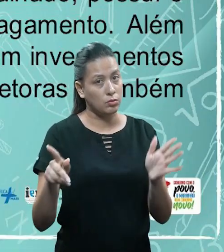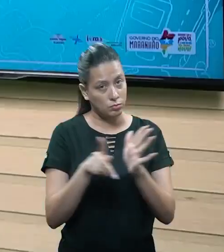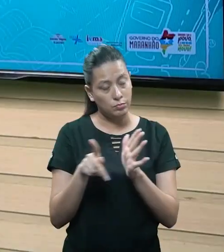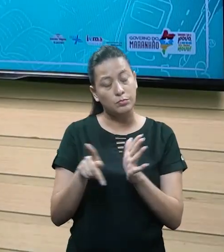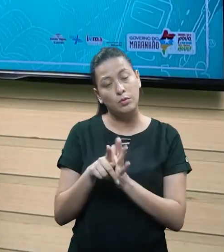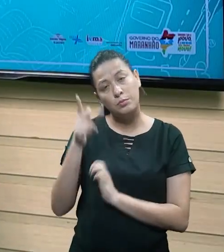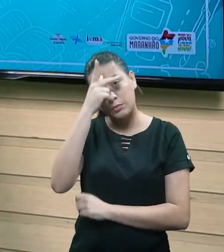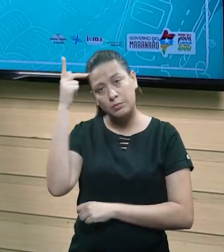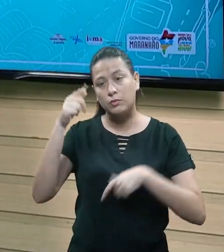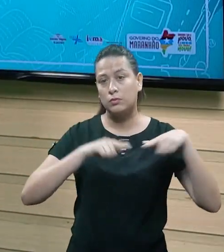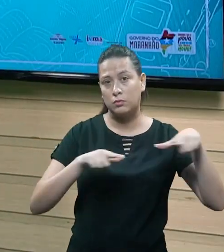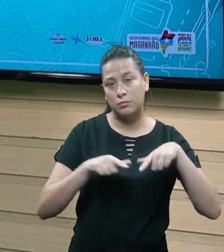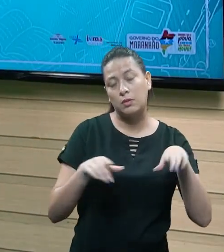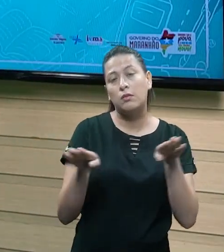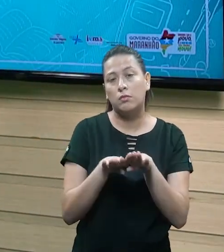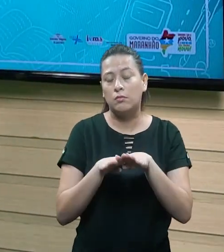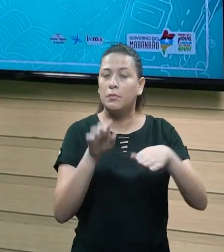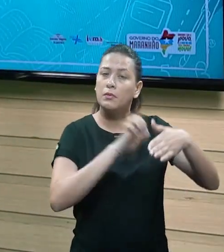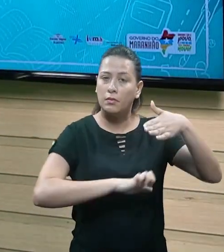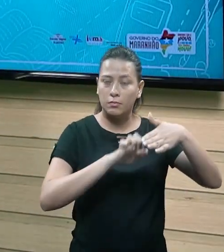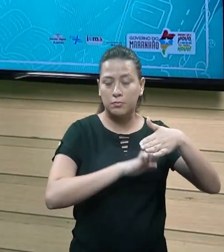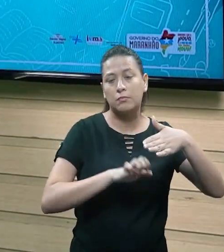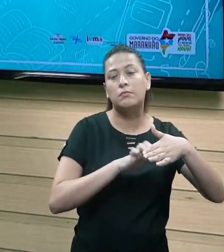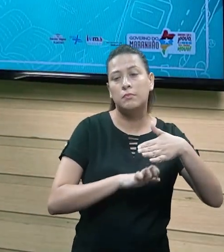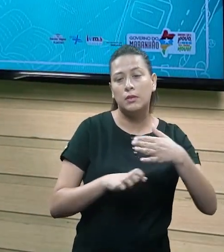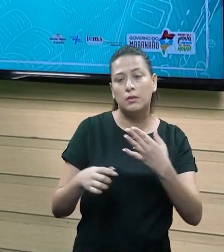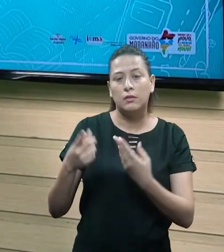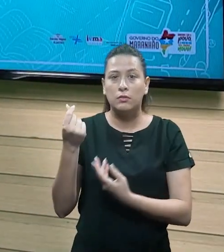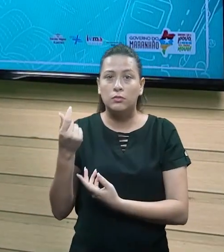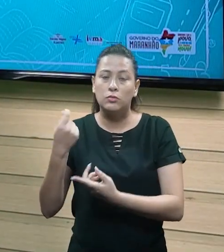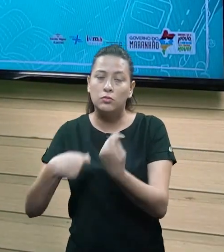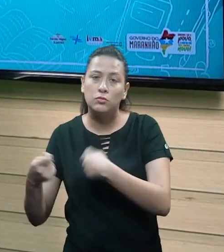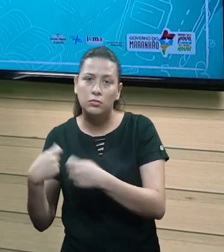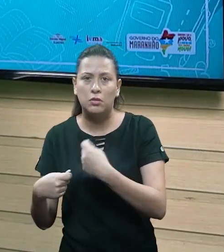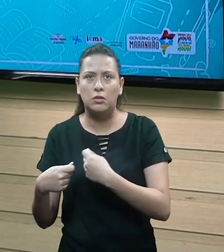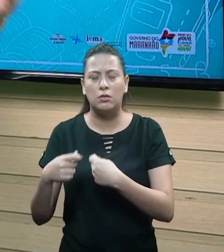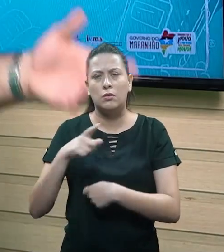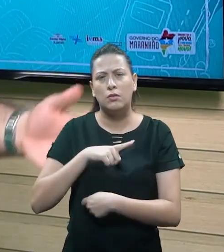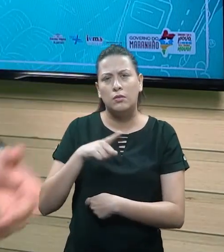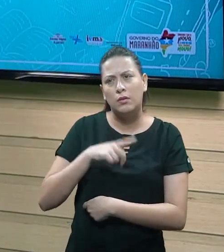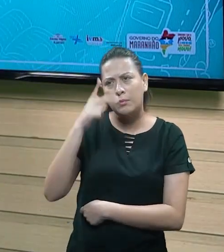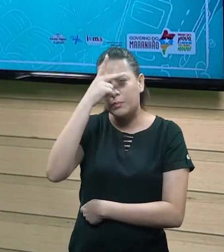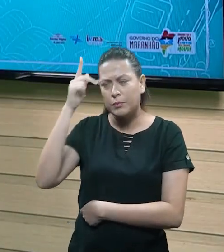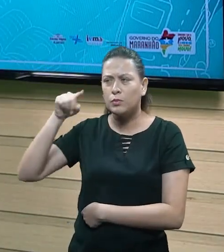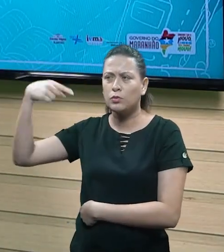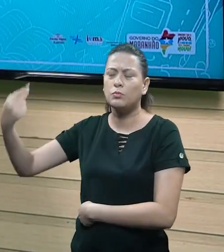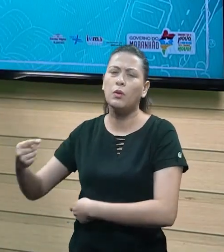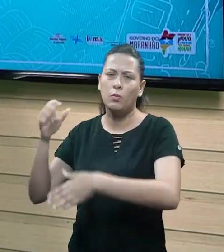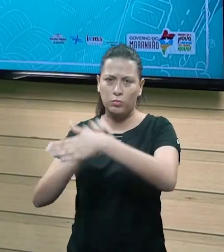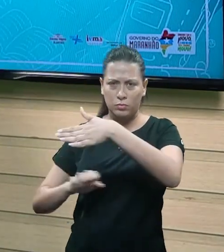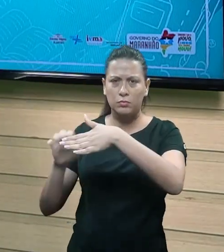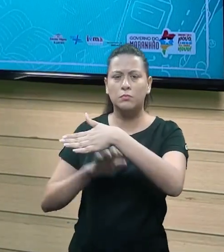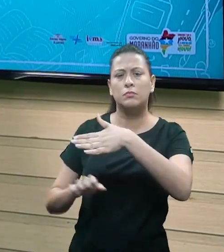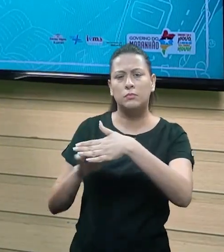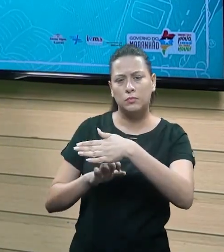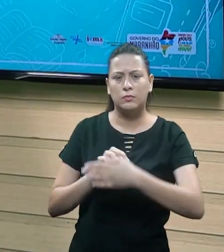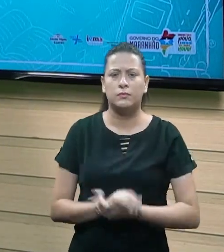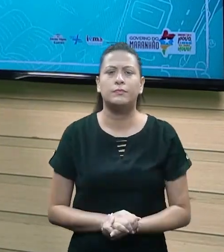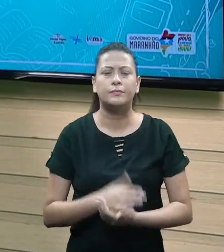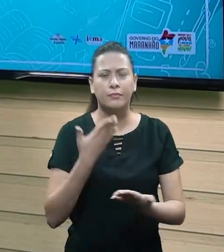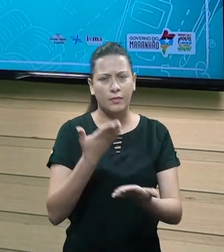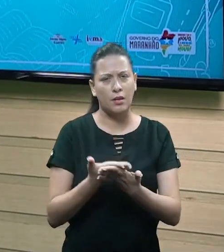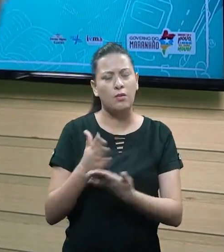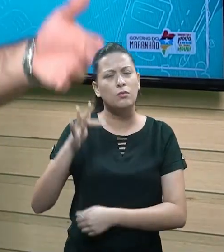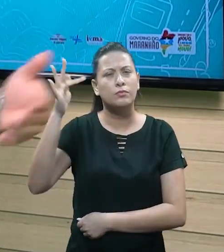receber. Na instituição financeira também é um caso, também, por exemplo, tem um cliente que é uma outra empresa que nós vamos trabalhar sobre isso nas